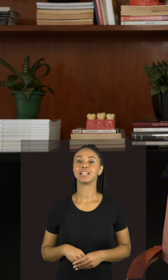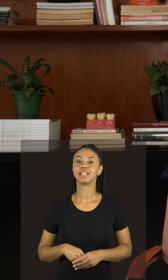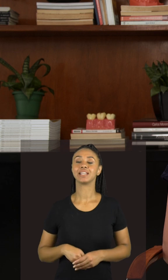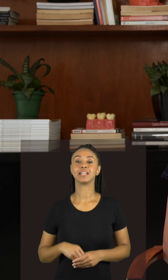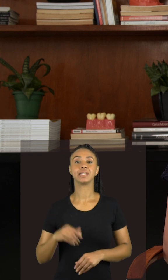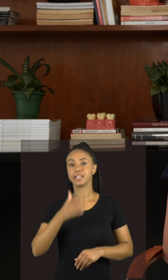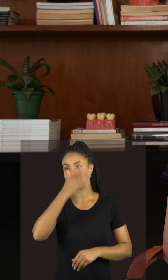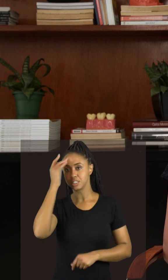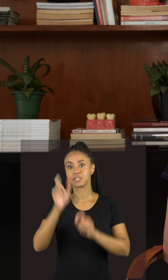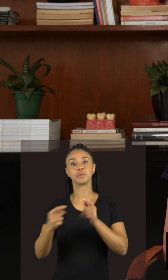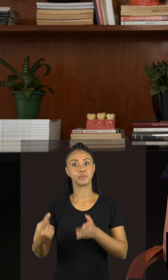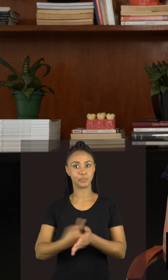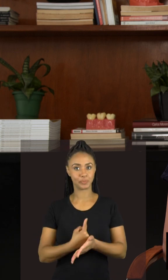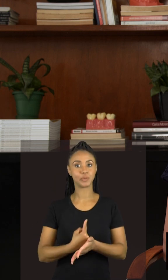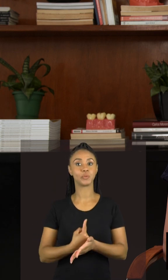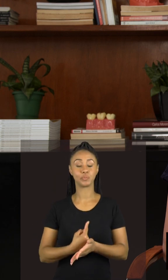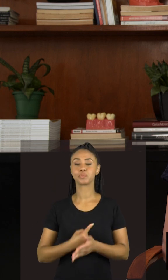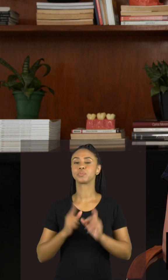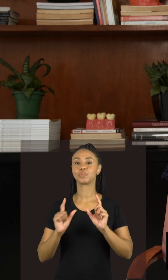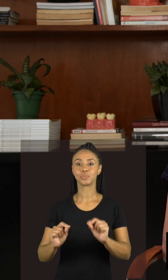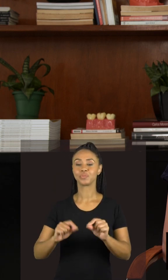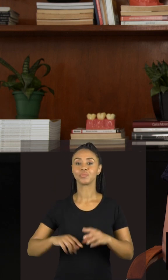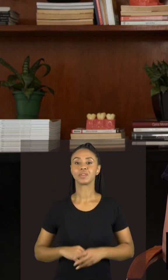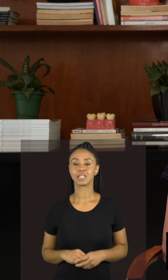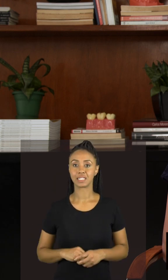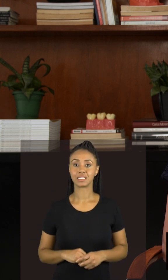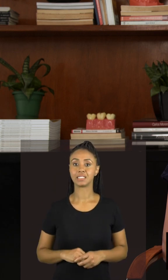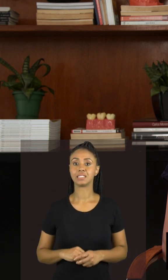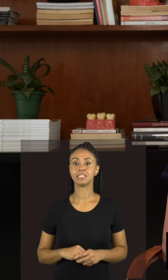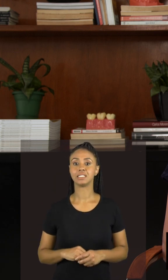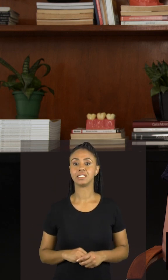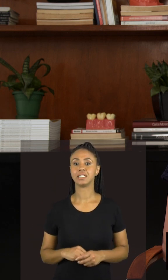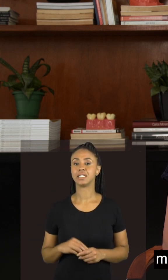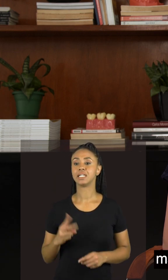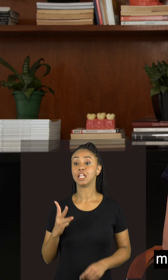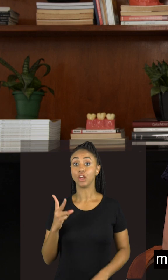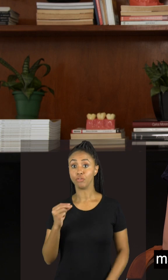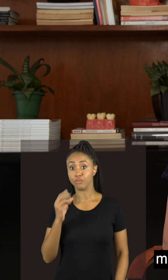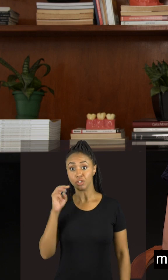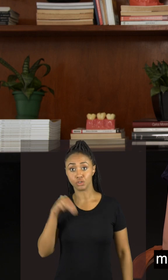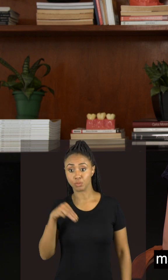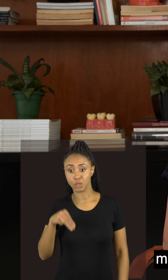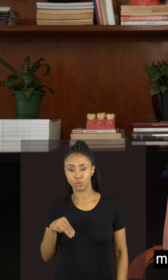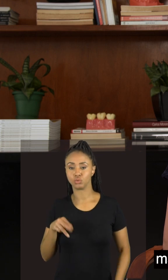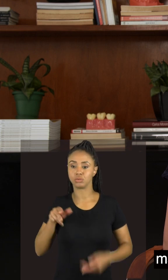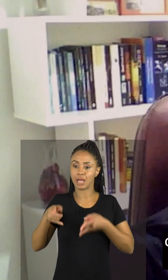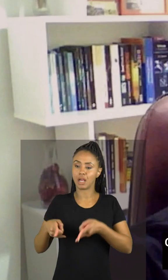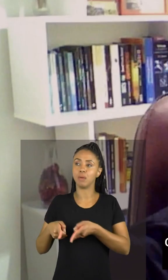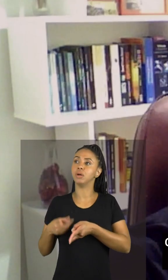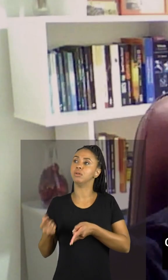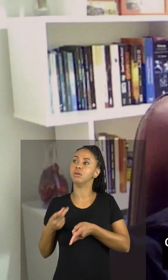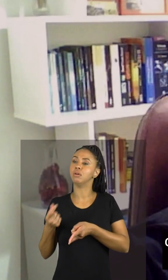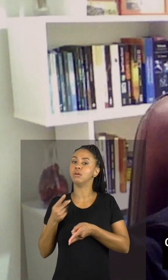se pergunta se você não conseguir dormir depois de 20 minutos mais ou menos rolando na cama